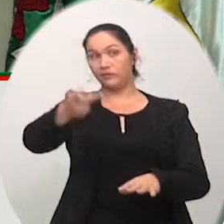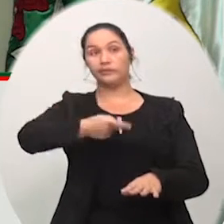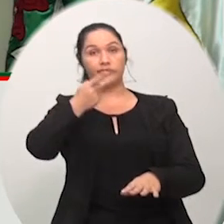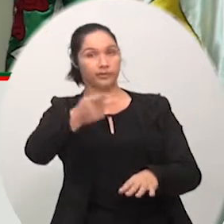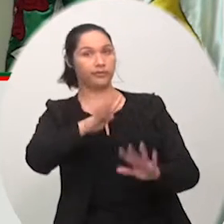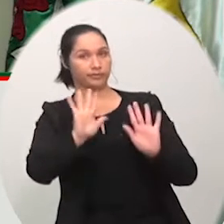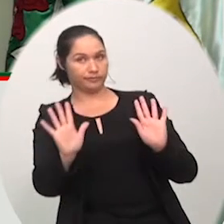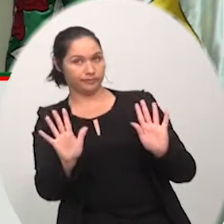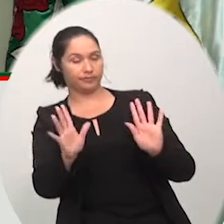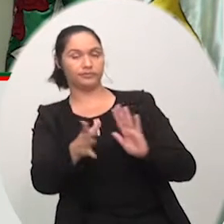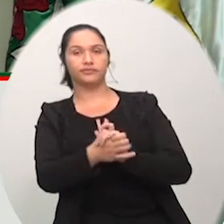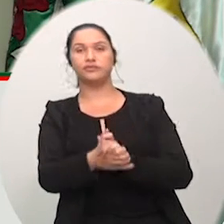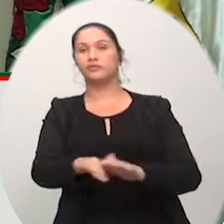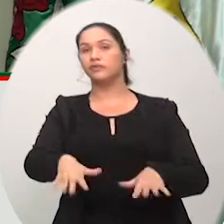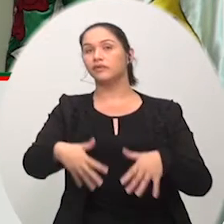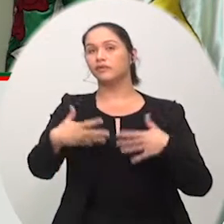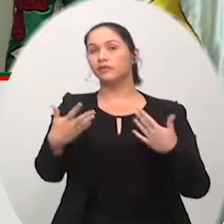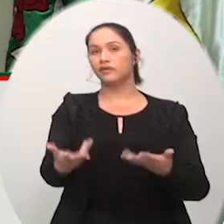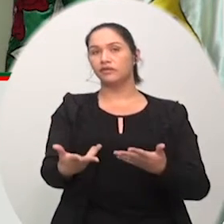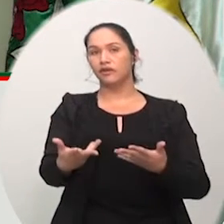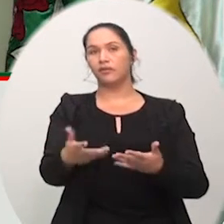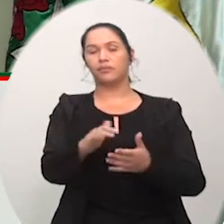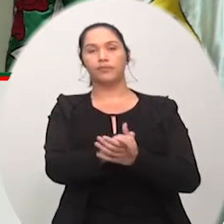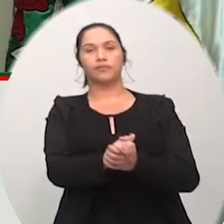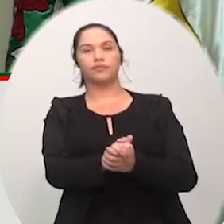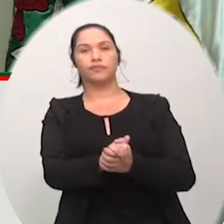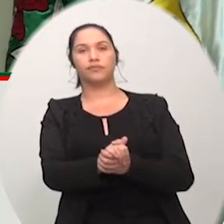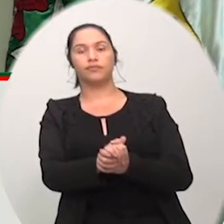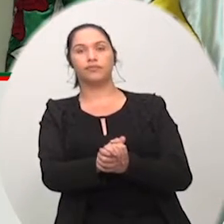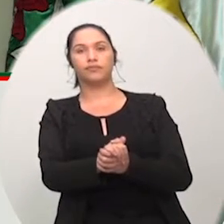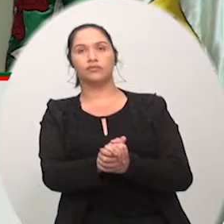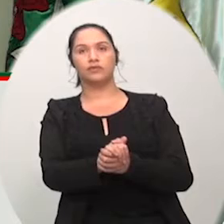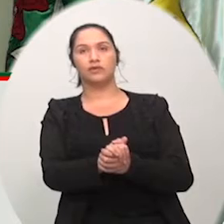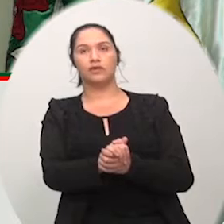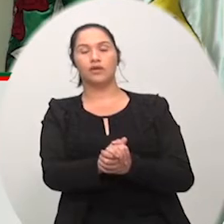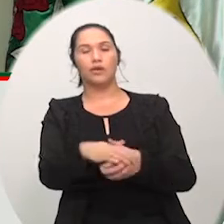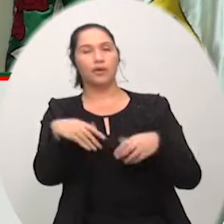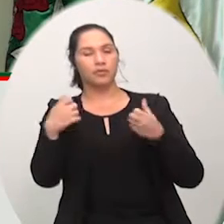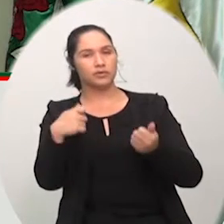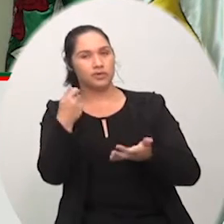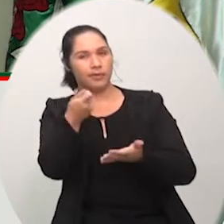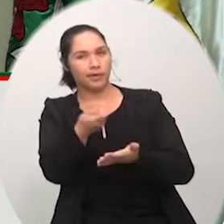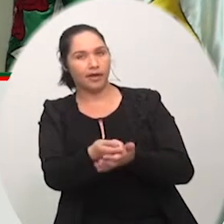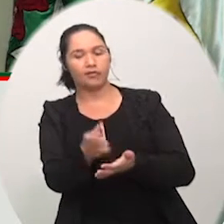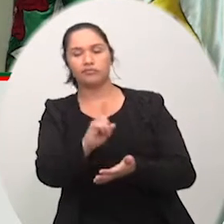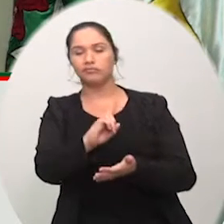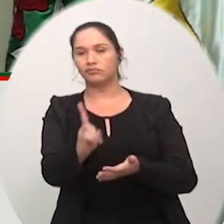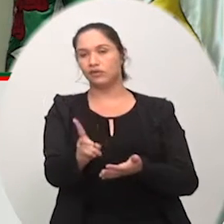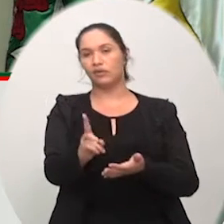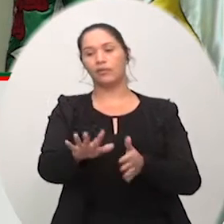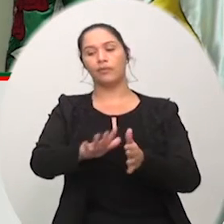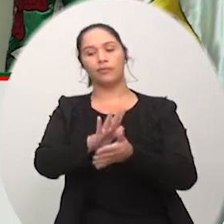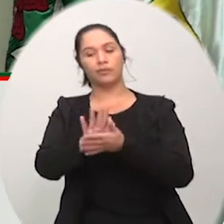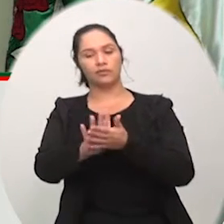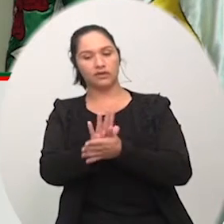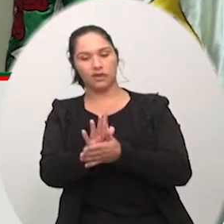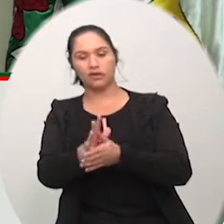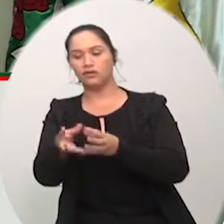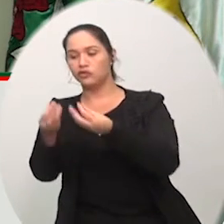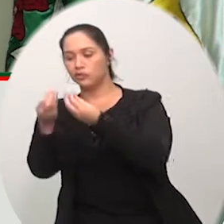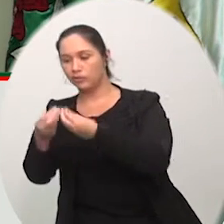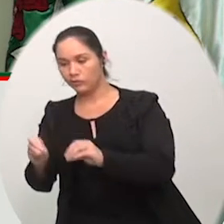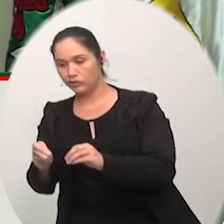todos. E sem ônus para o município ou para a empresa. Então, vai estar sendo realmente cancelado tudo isso aí.